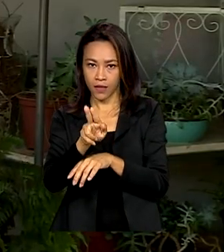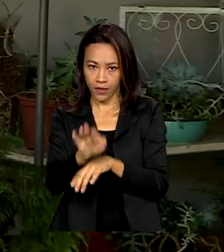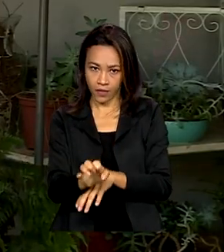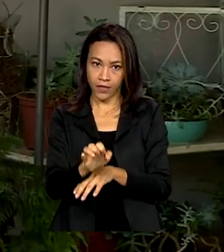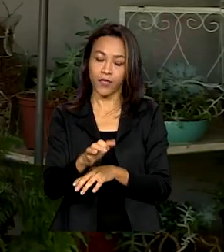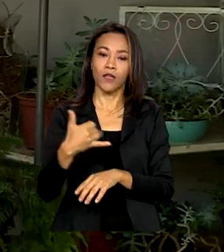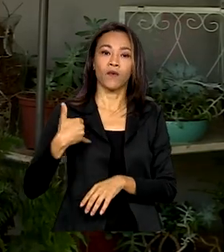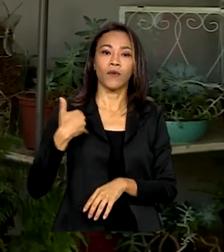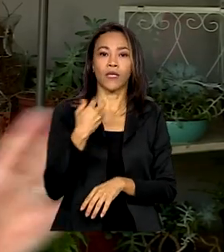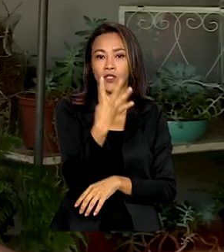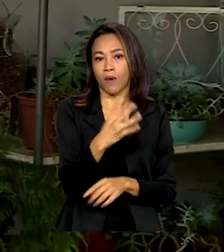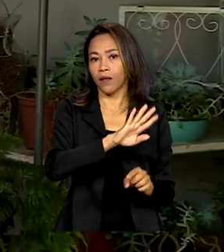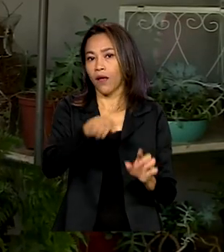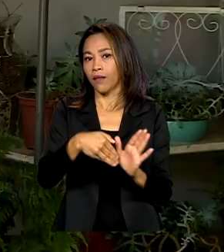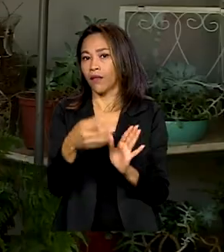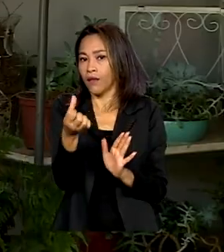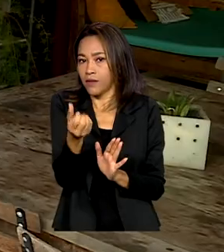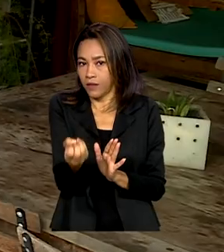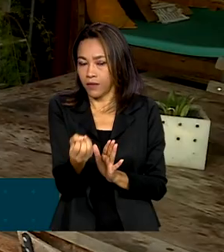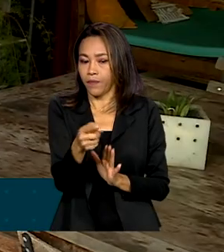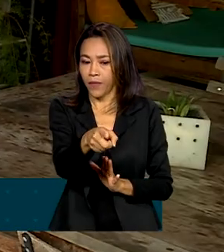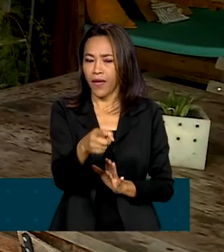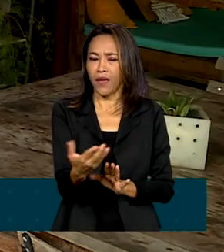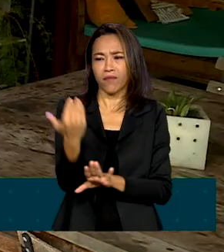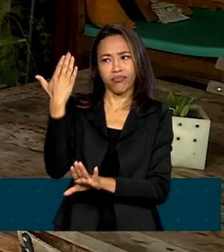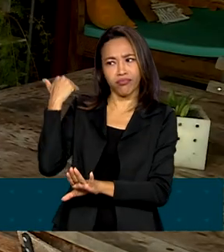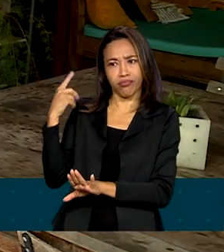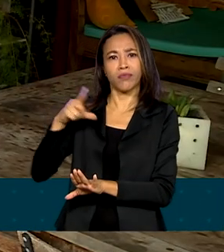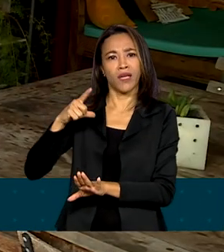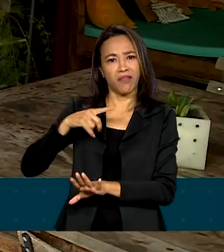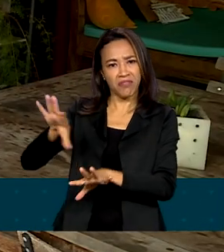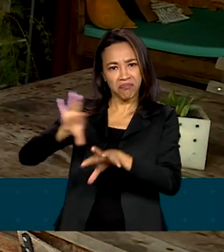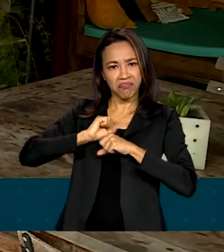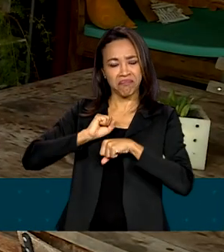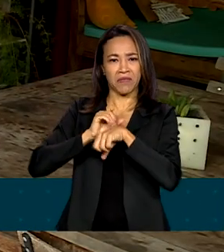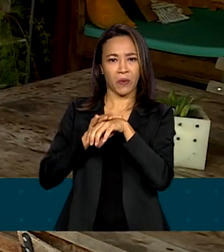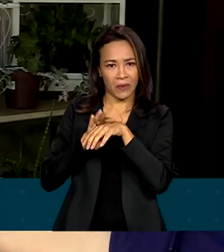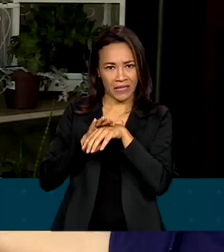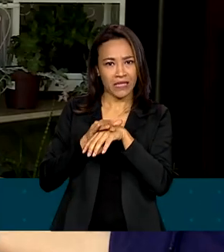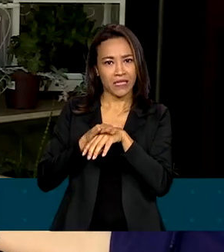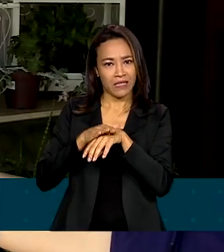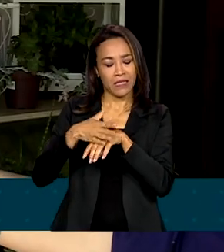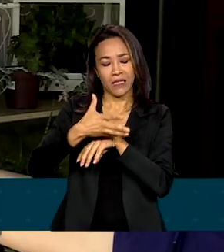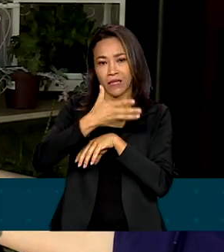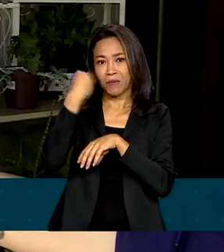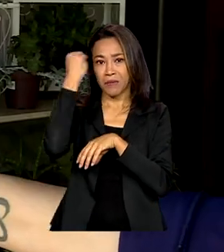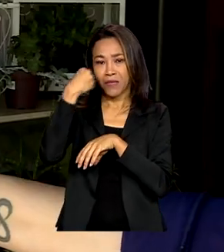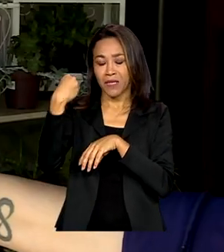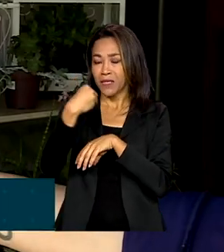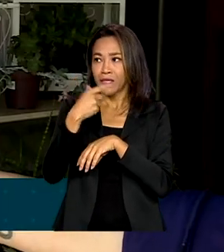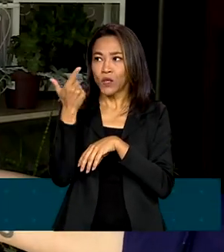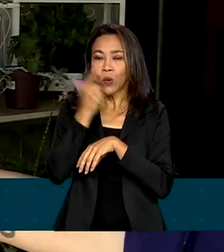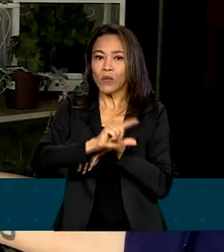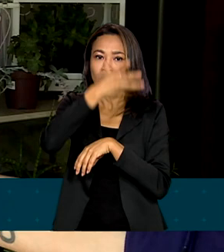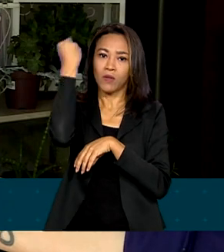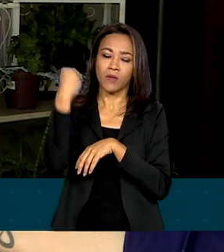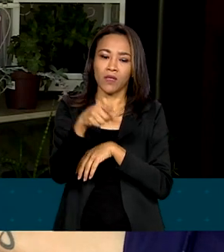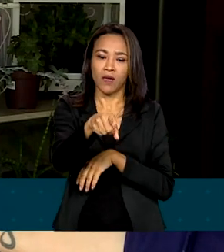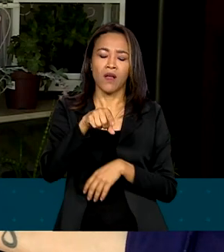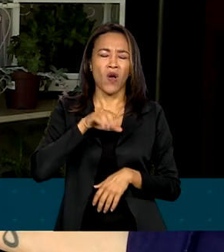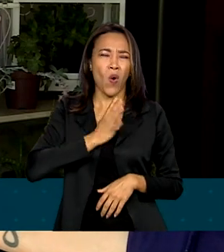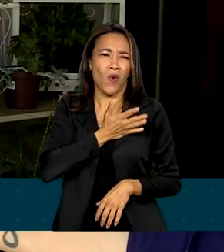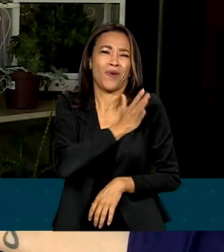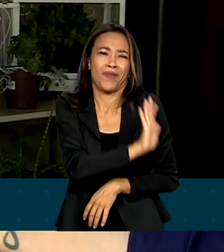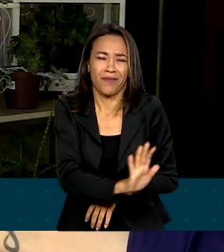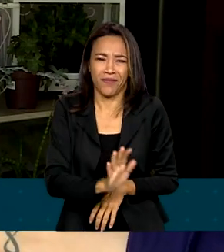Há 10 anos, Lilian teve dengue, uma experiência que ela nunca esqueceu. Foi horrível, foi a sensação desde